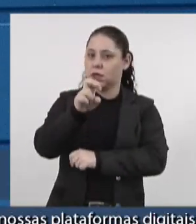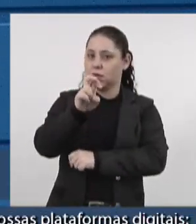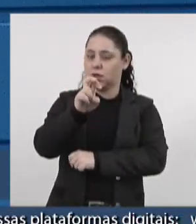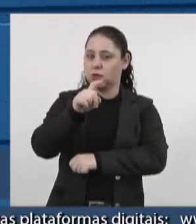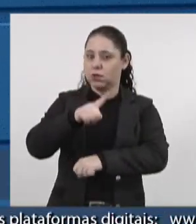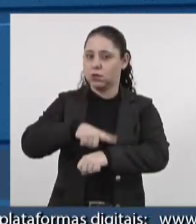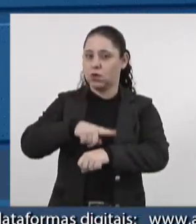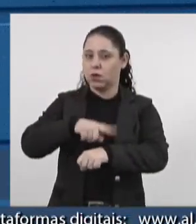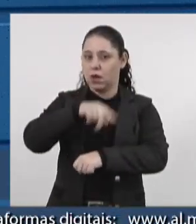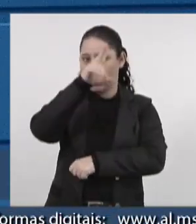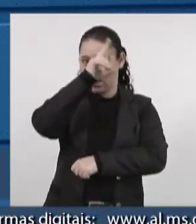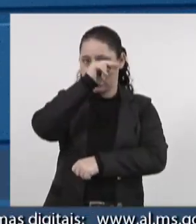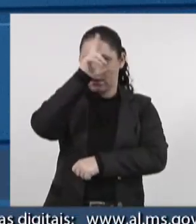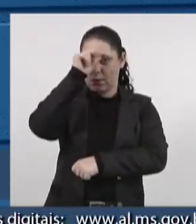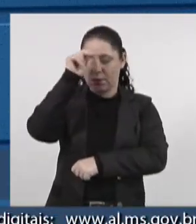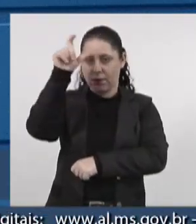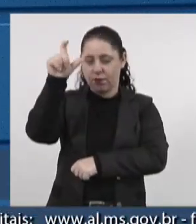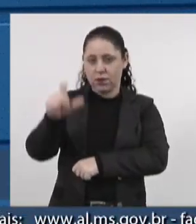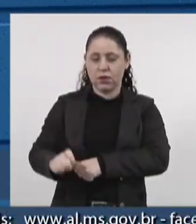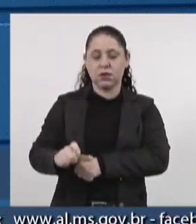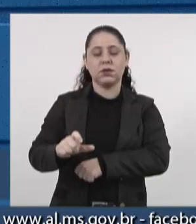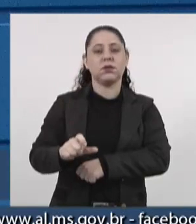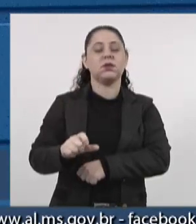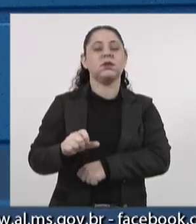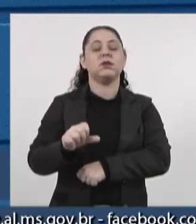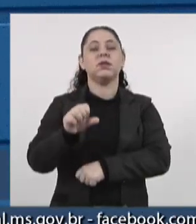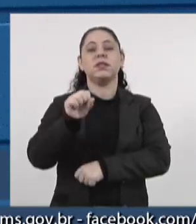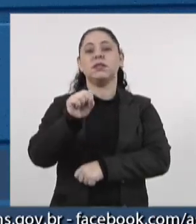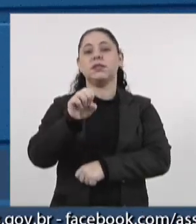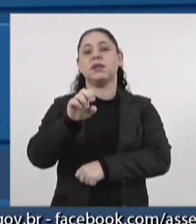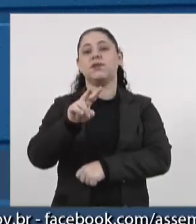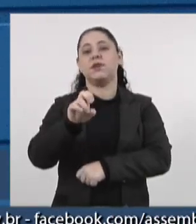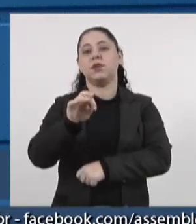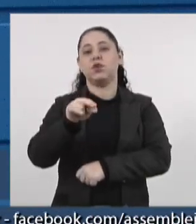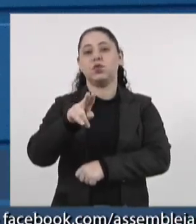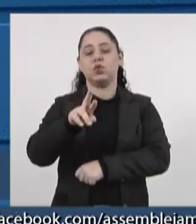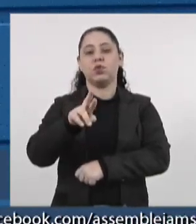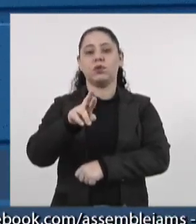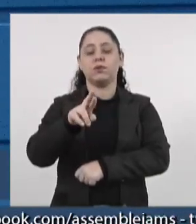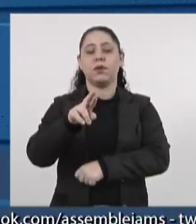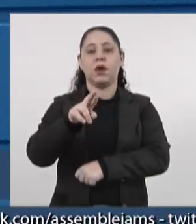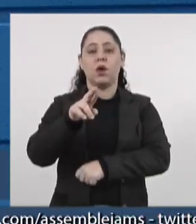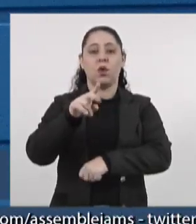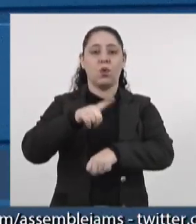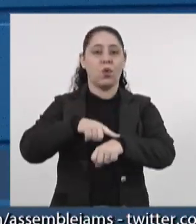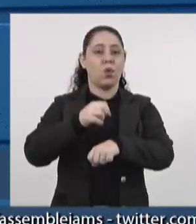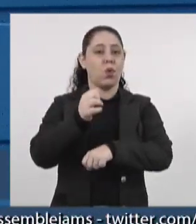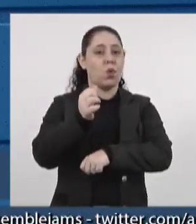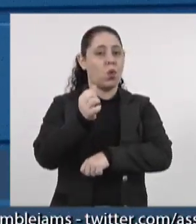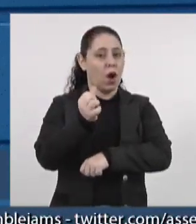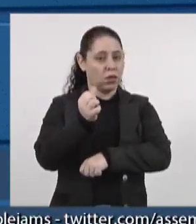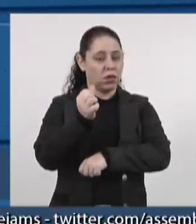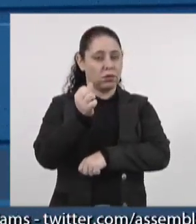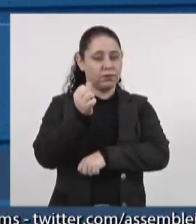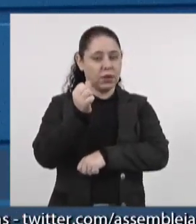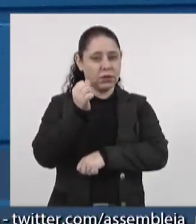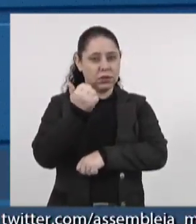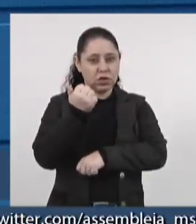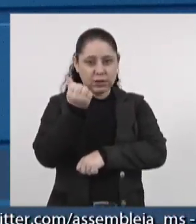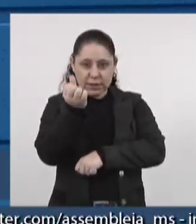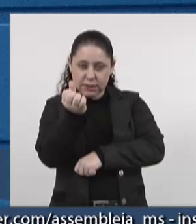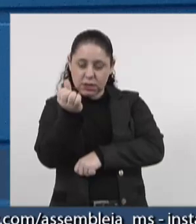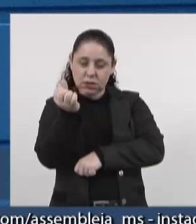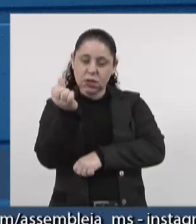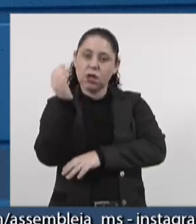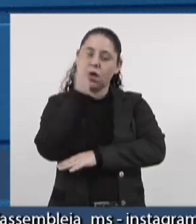horas, na Prefeitura, na CDTUR. Às 16 horas, vamos fazer uma visita à cooperativa Alfa, e às